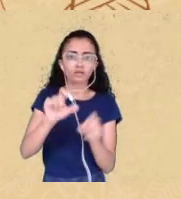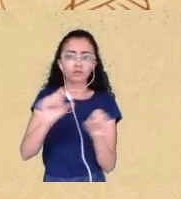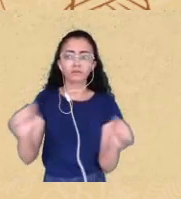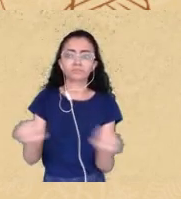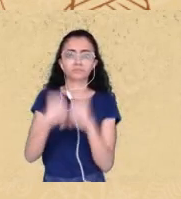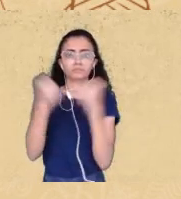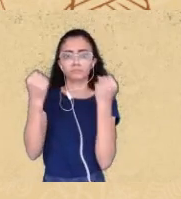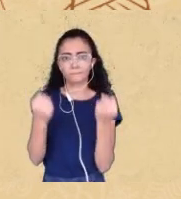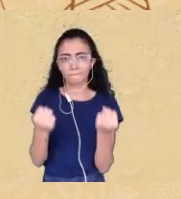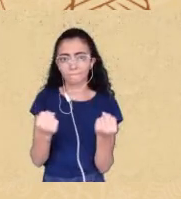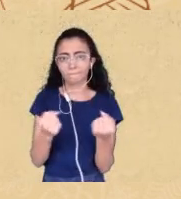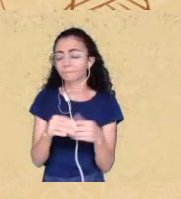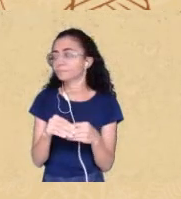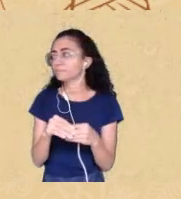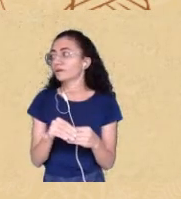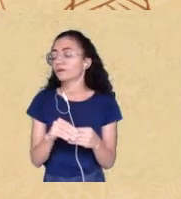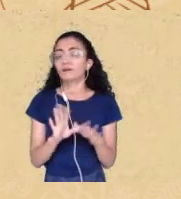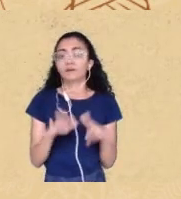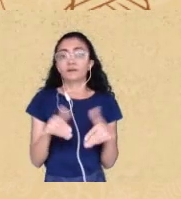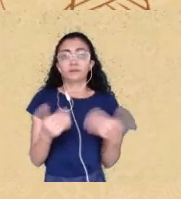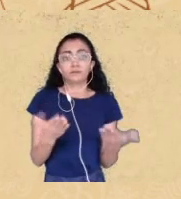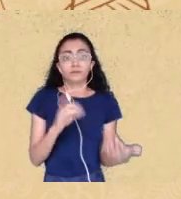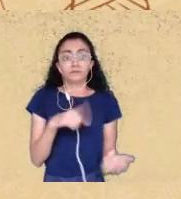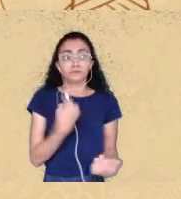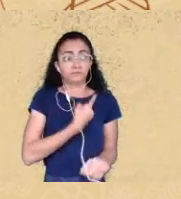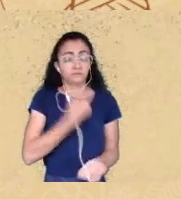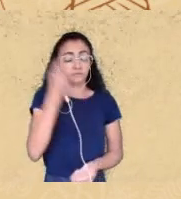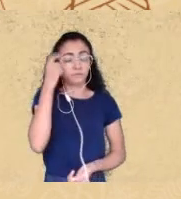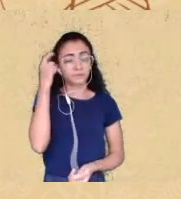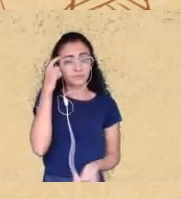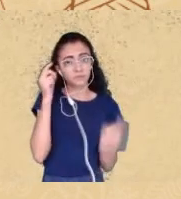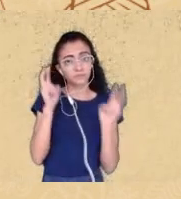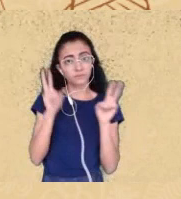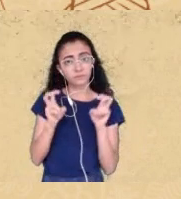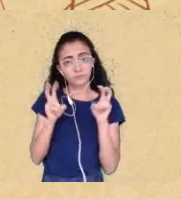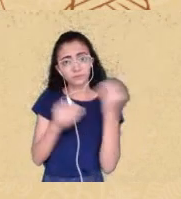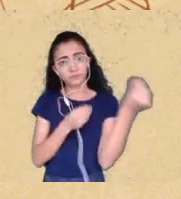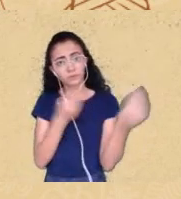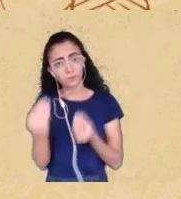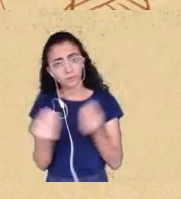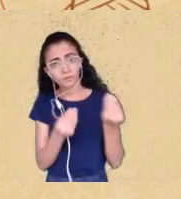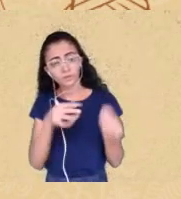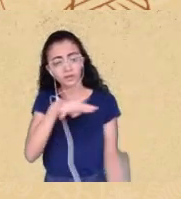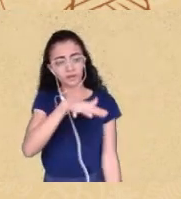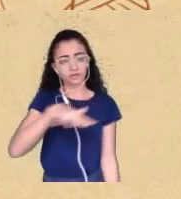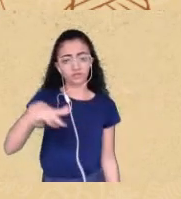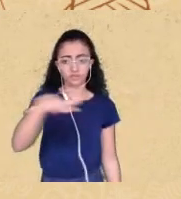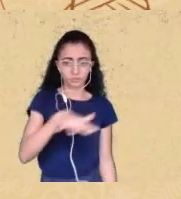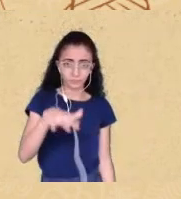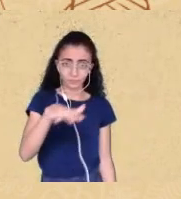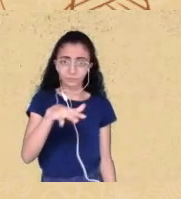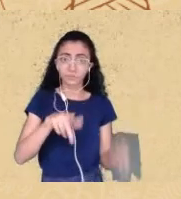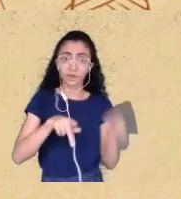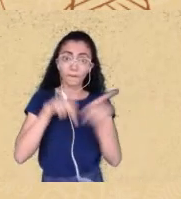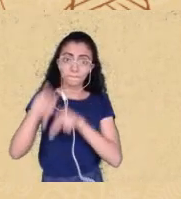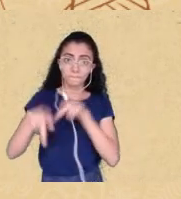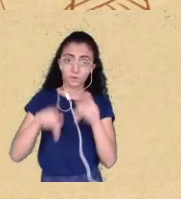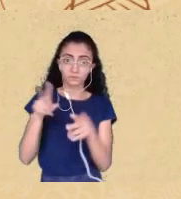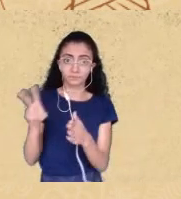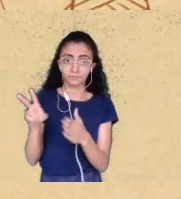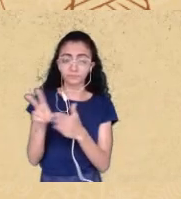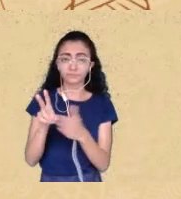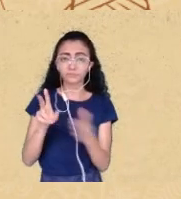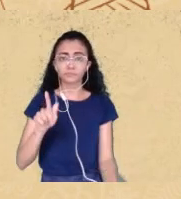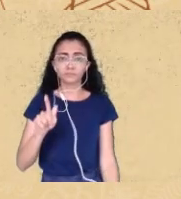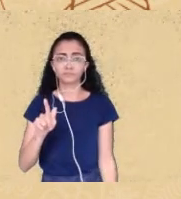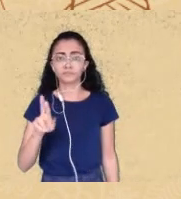nós até pensando de novo nessa questão do território que o povo guarani nós estamos presentes no Paraguai na